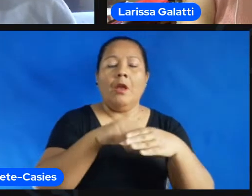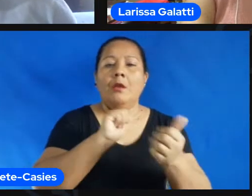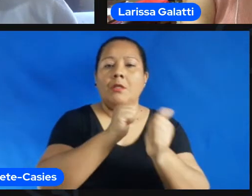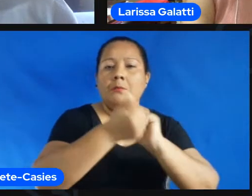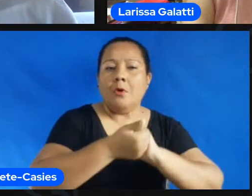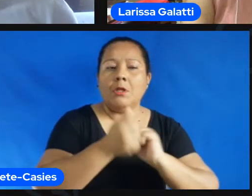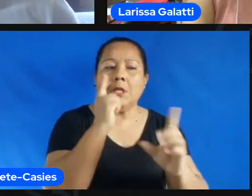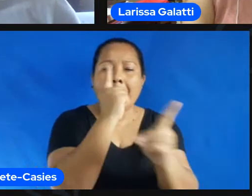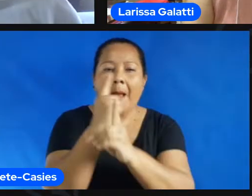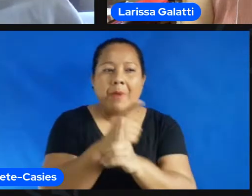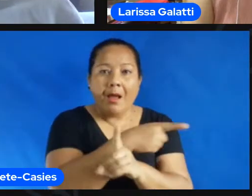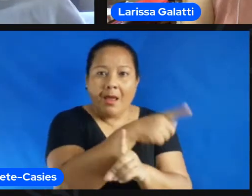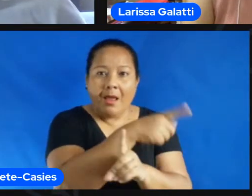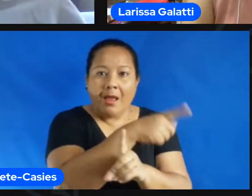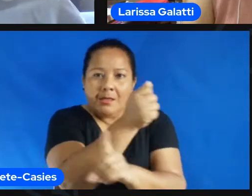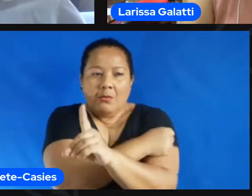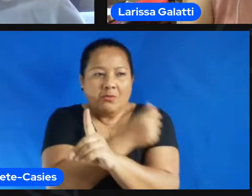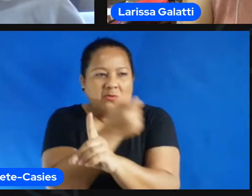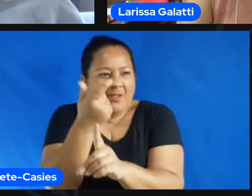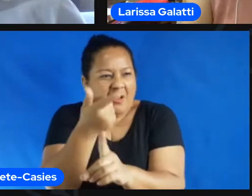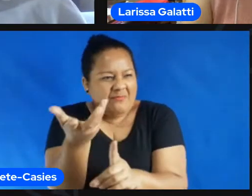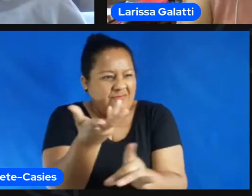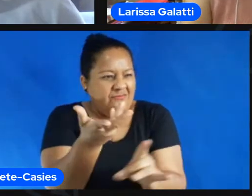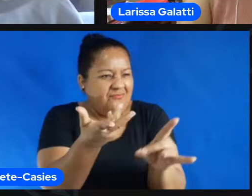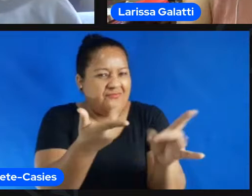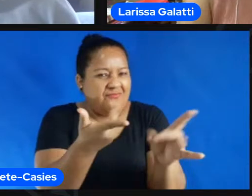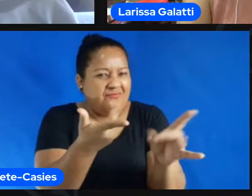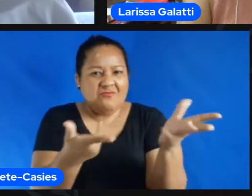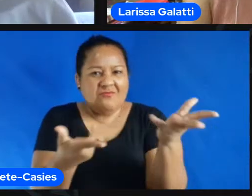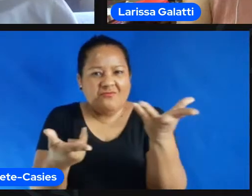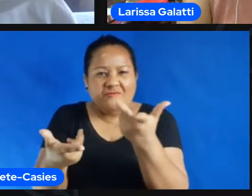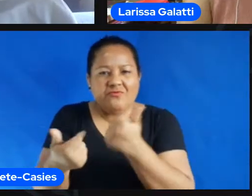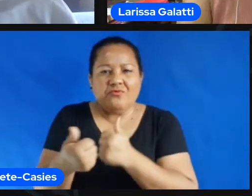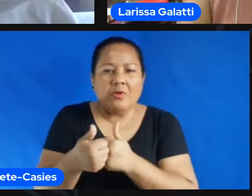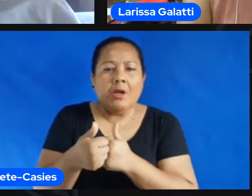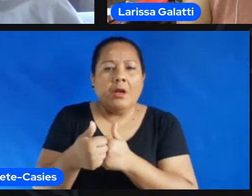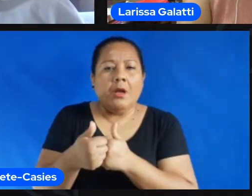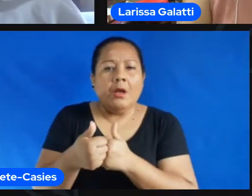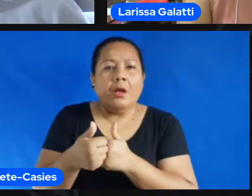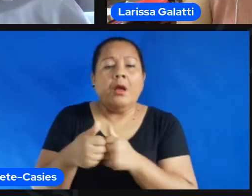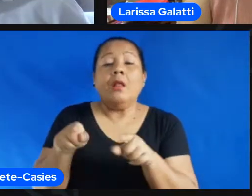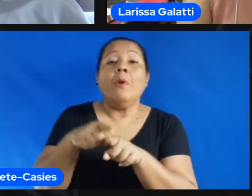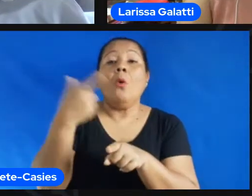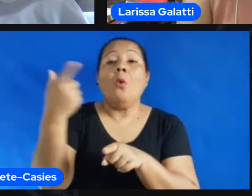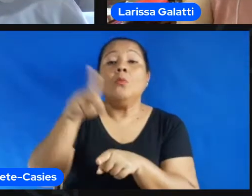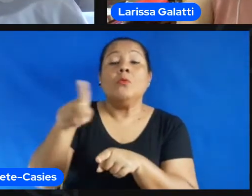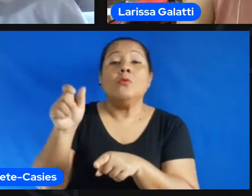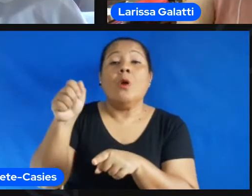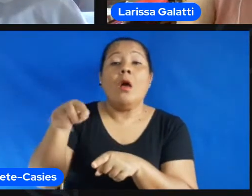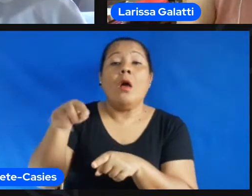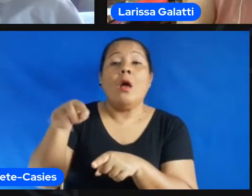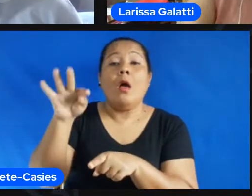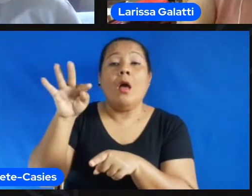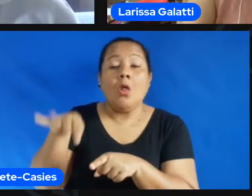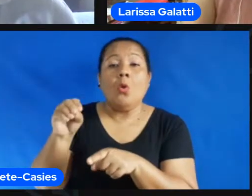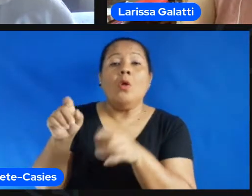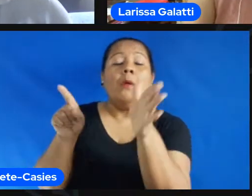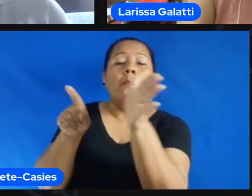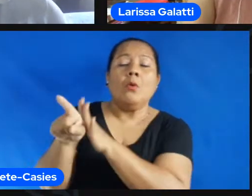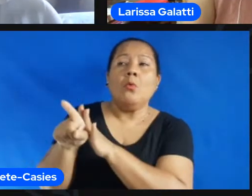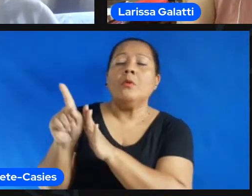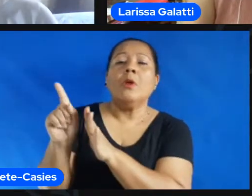já engancho ali com o professor Antônio que coloca né o que a senhora pensa nesse modelo de ensino TGU TGFU nas